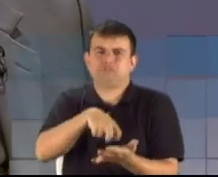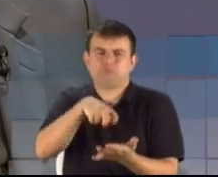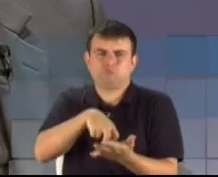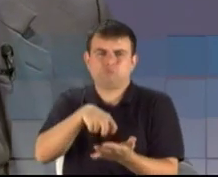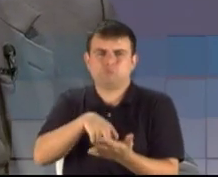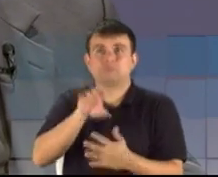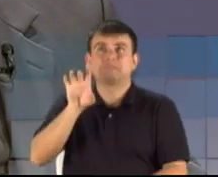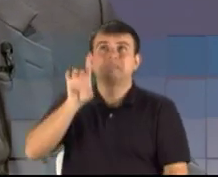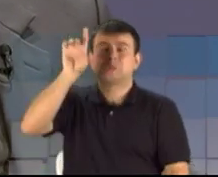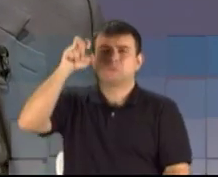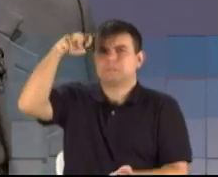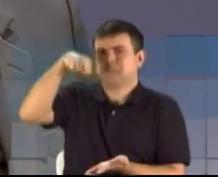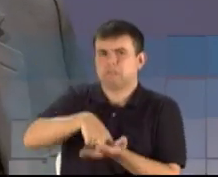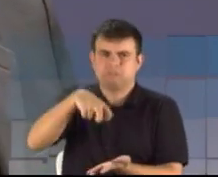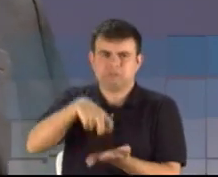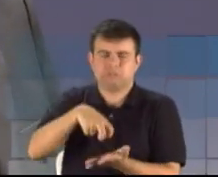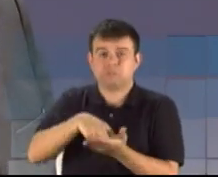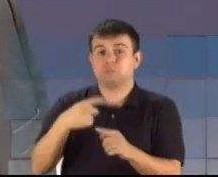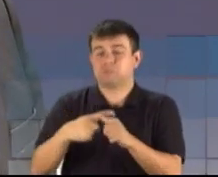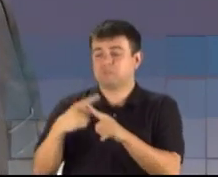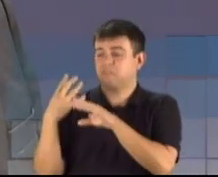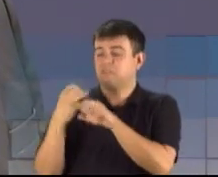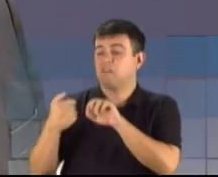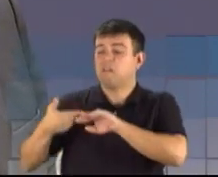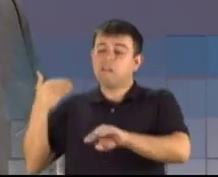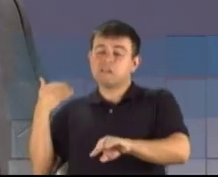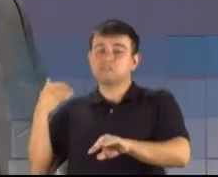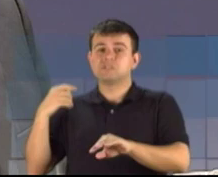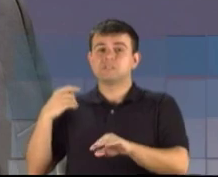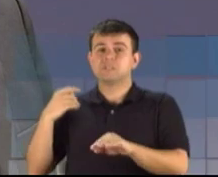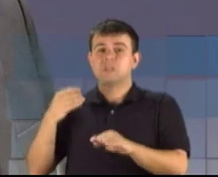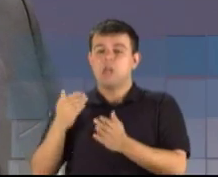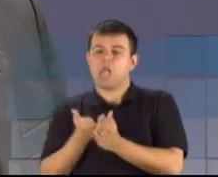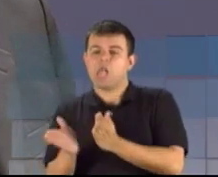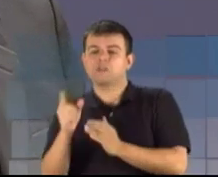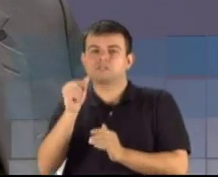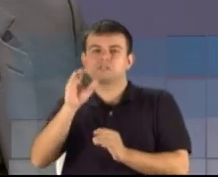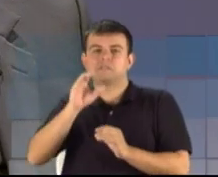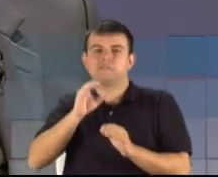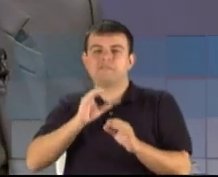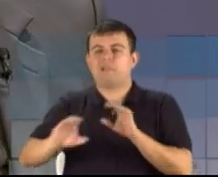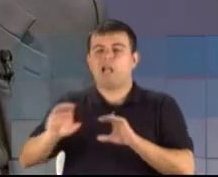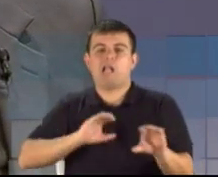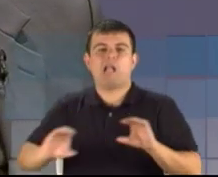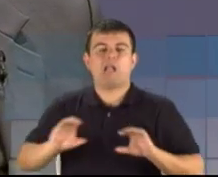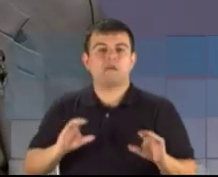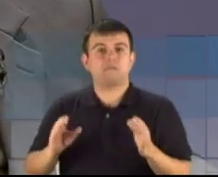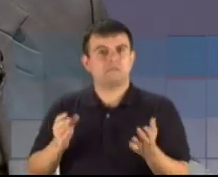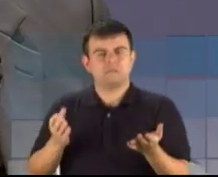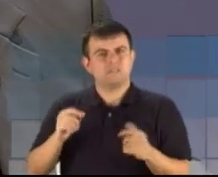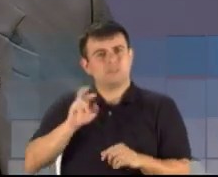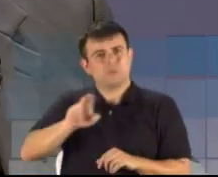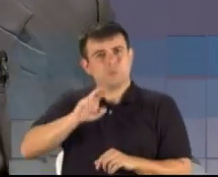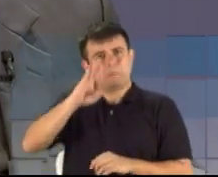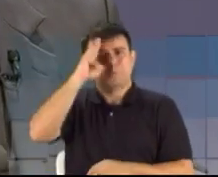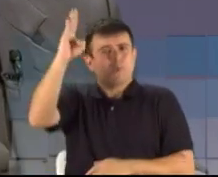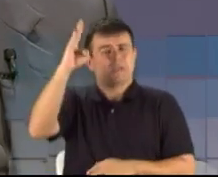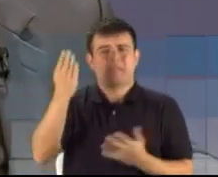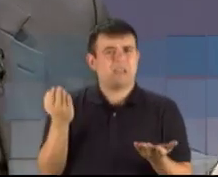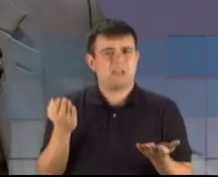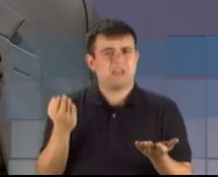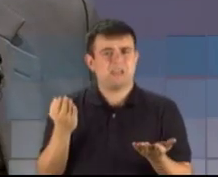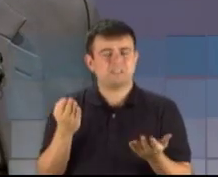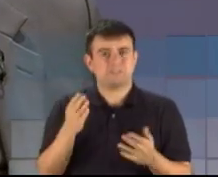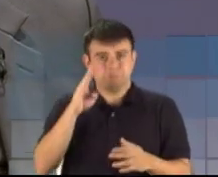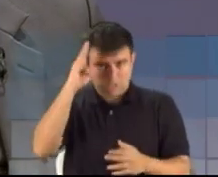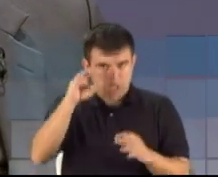dos milhões desviados nas obras superfaturadas, não era essa a prioridade que o povo brasileiro precisa construir estádios, ou seja,